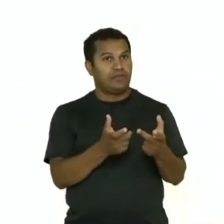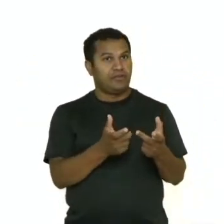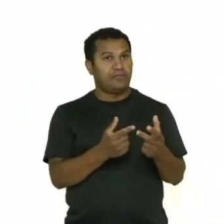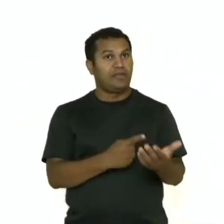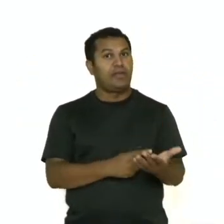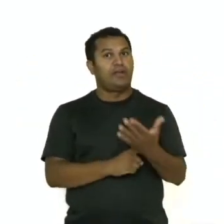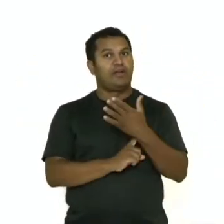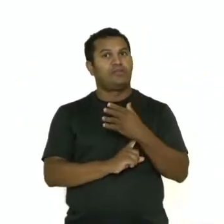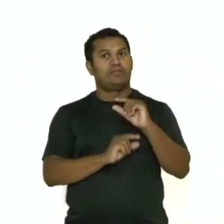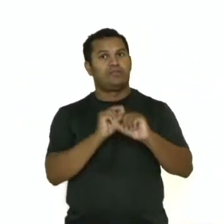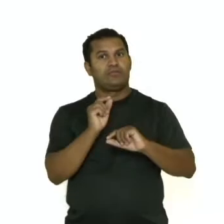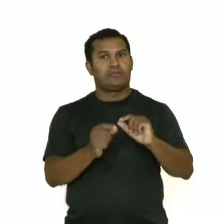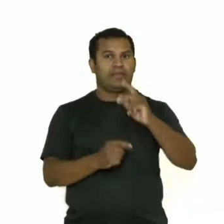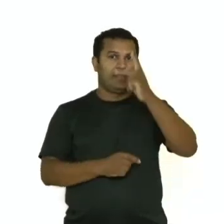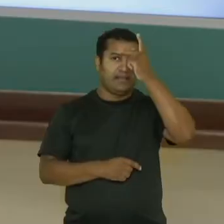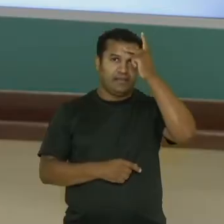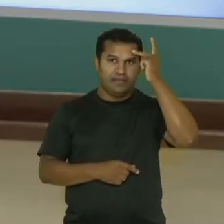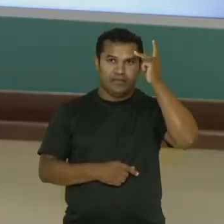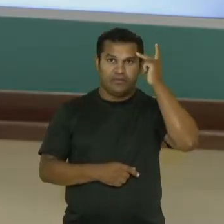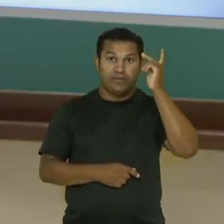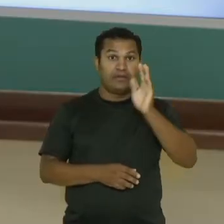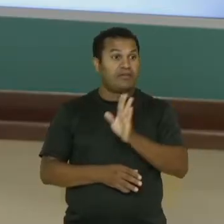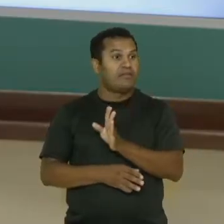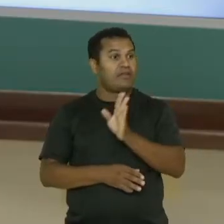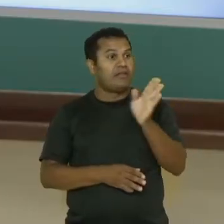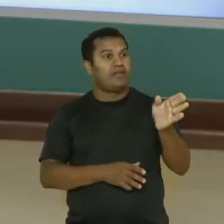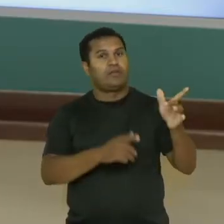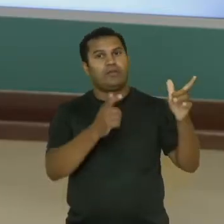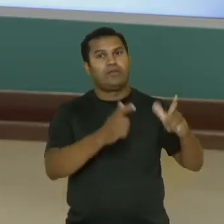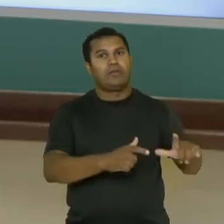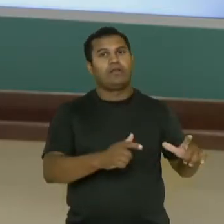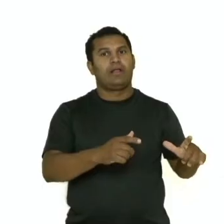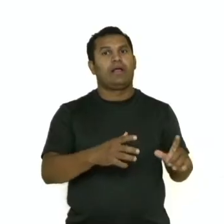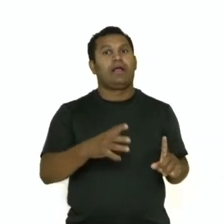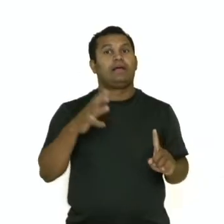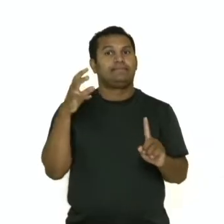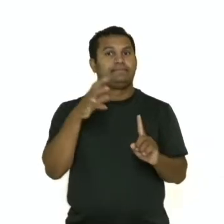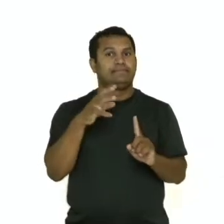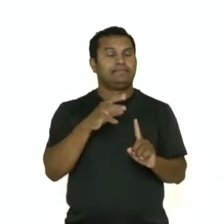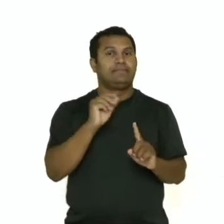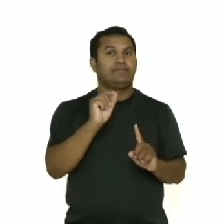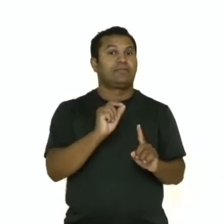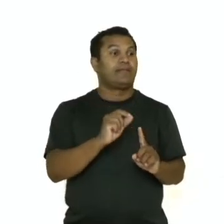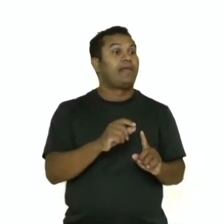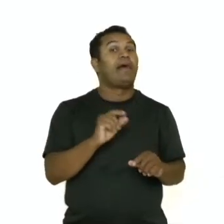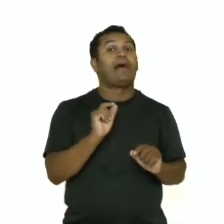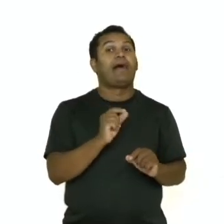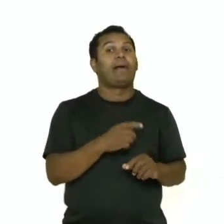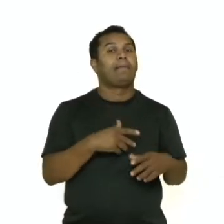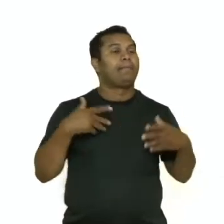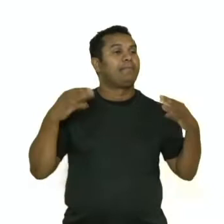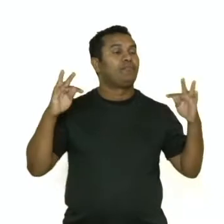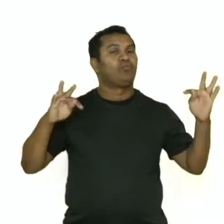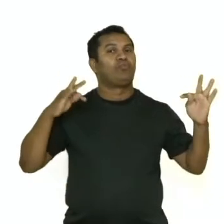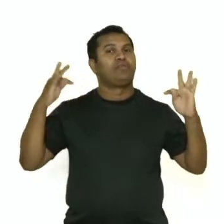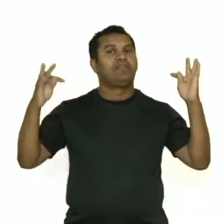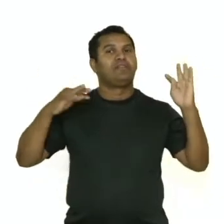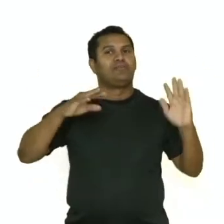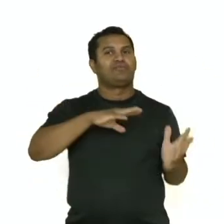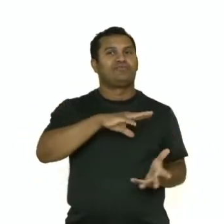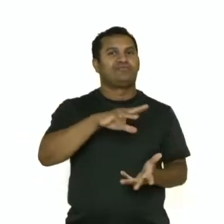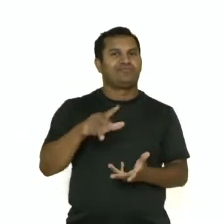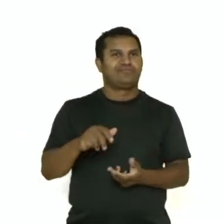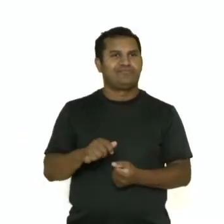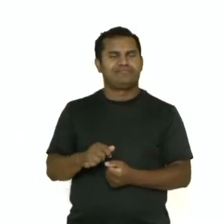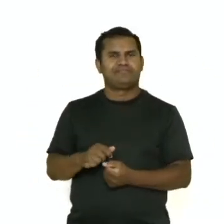movimentar turismo global. E aí, na linha fina, os jogos eletrônicos